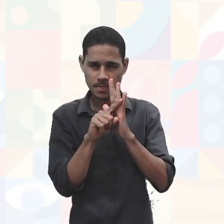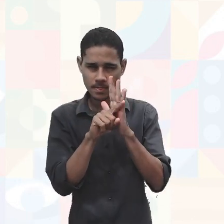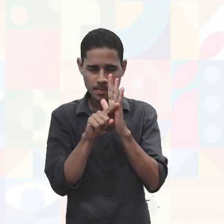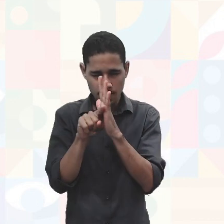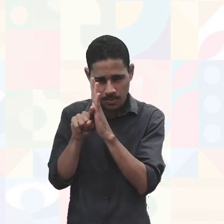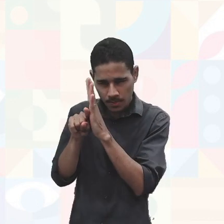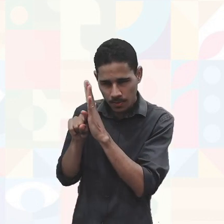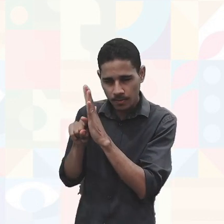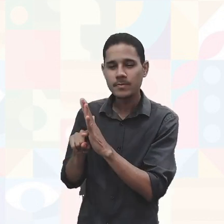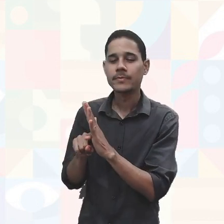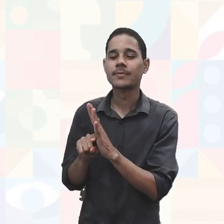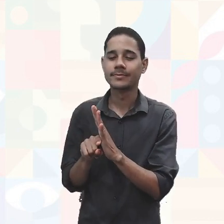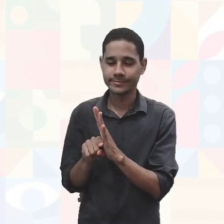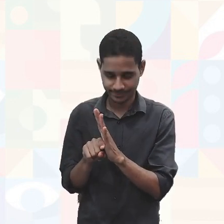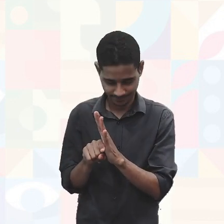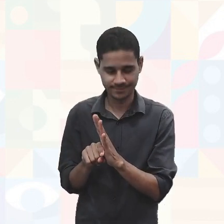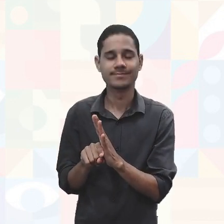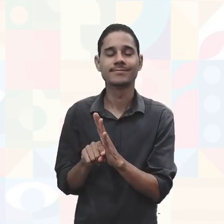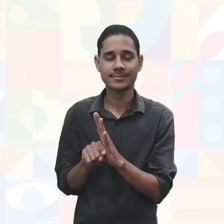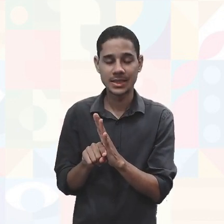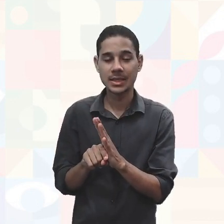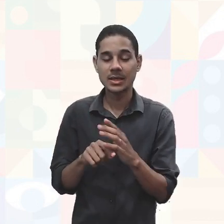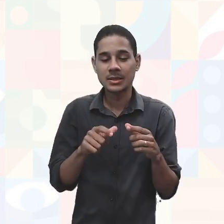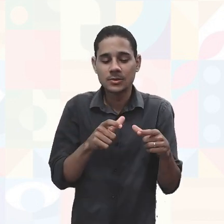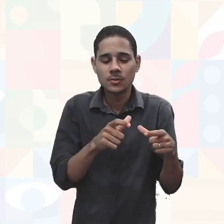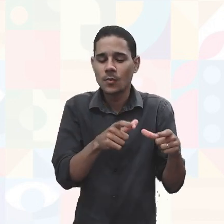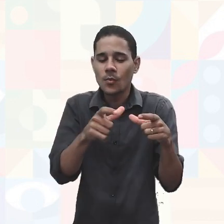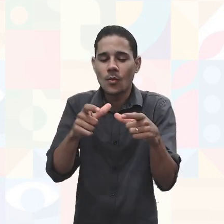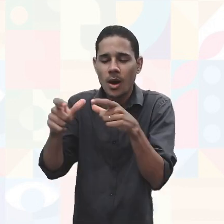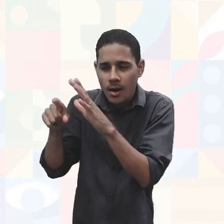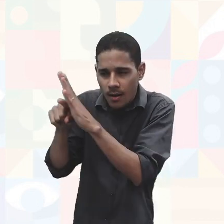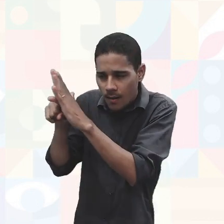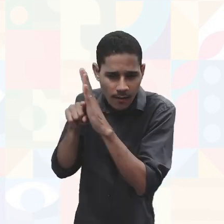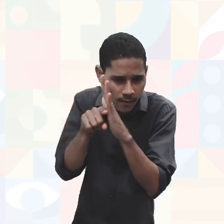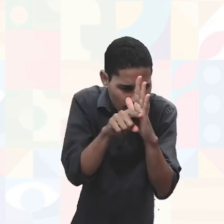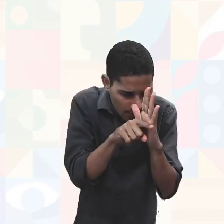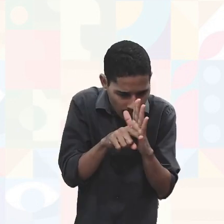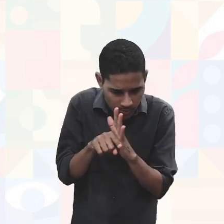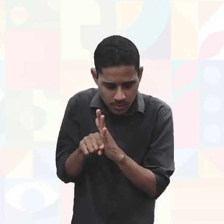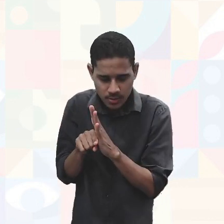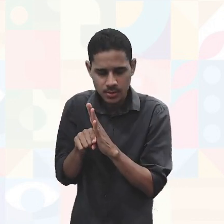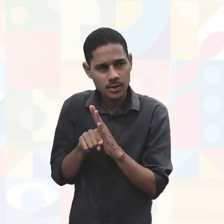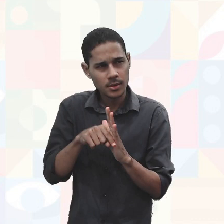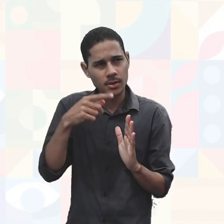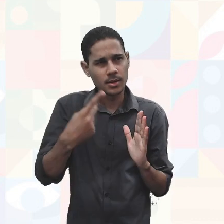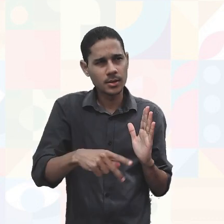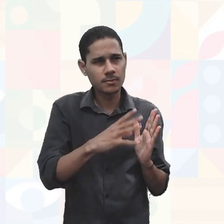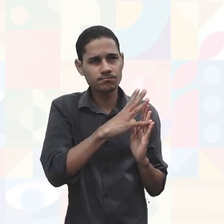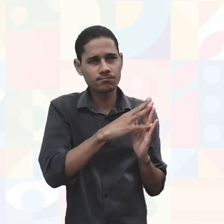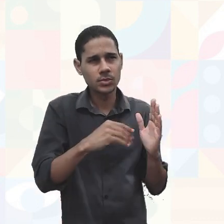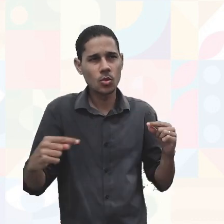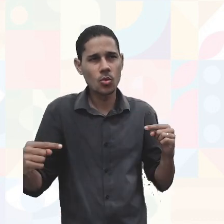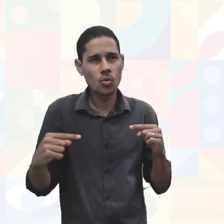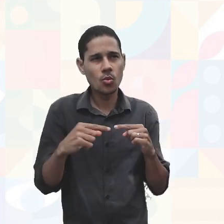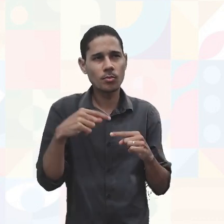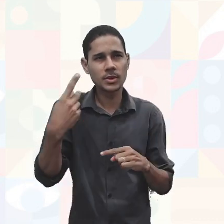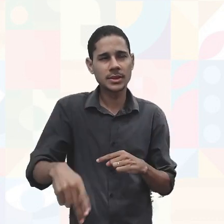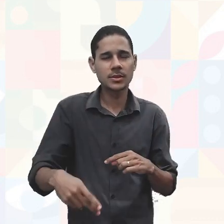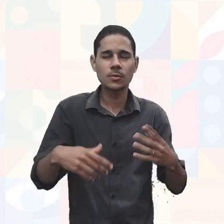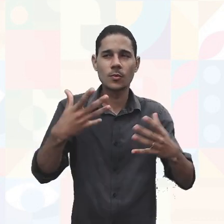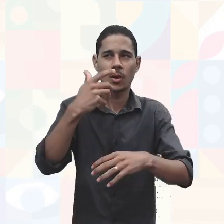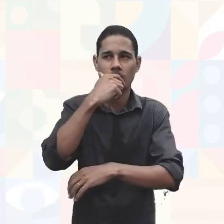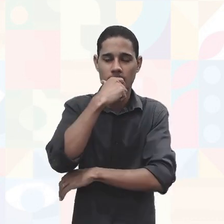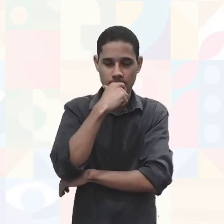ver todos os setores e analisar qual modelo de gestão vou implantar.